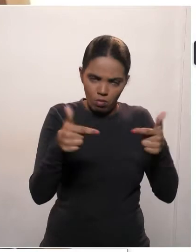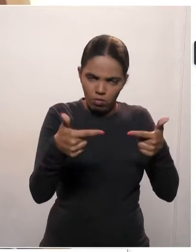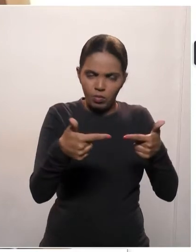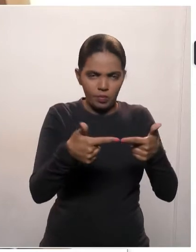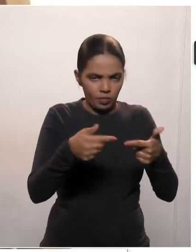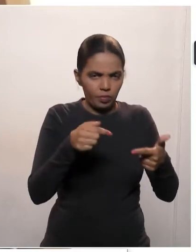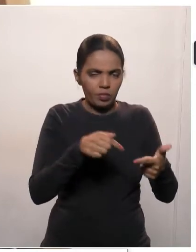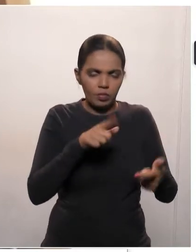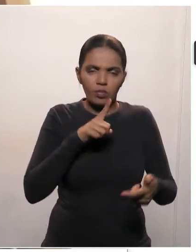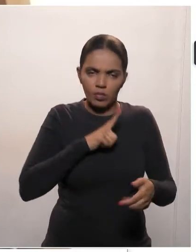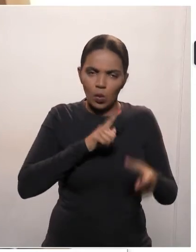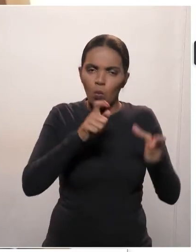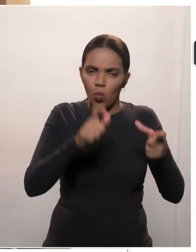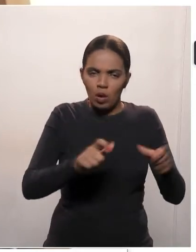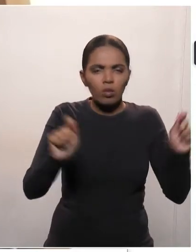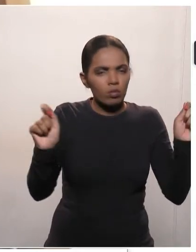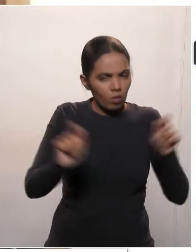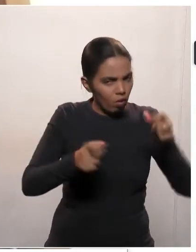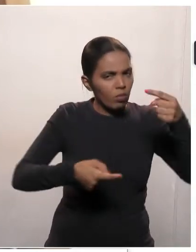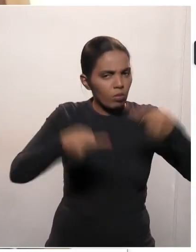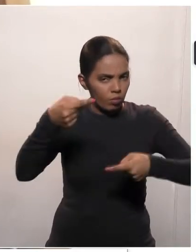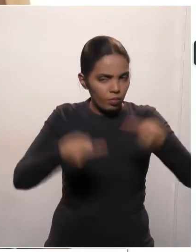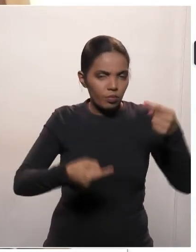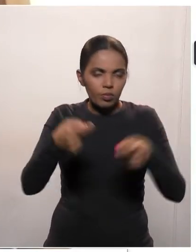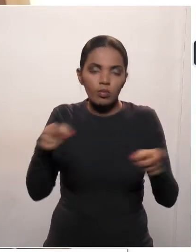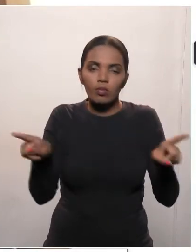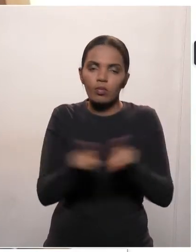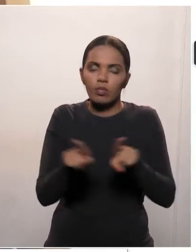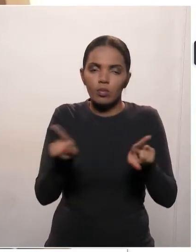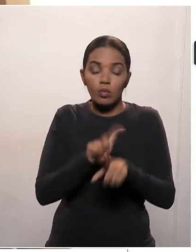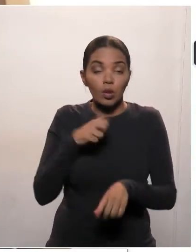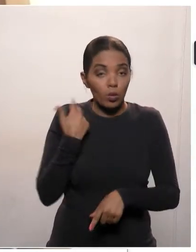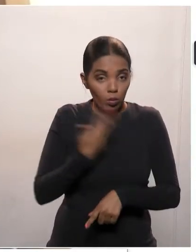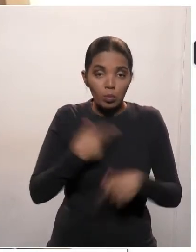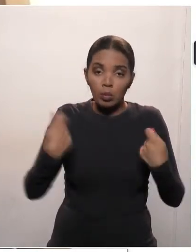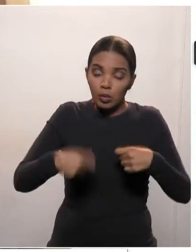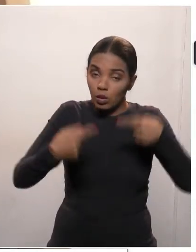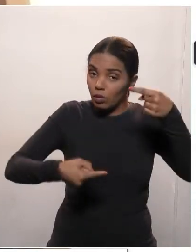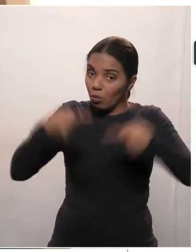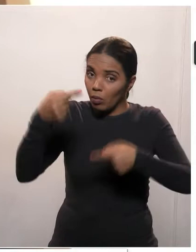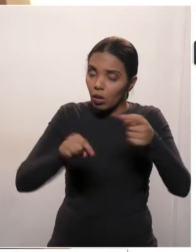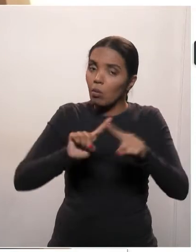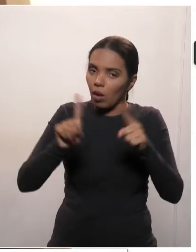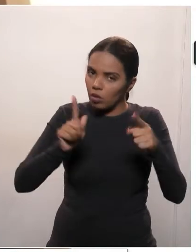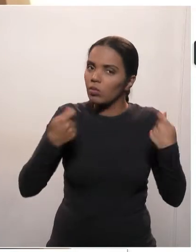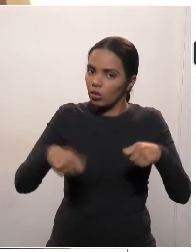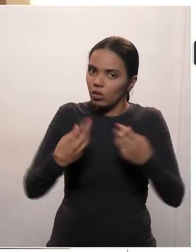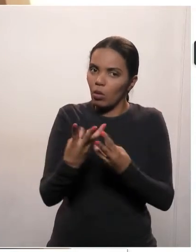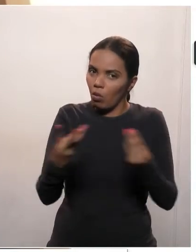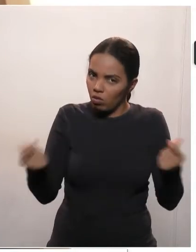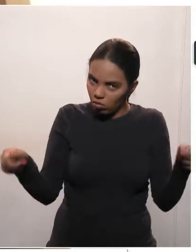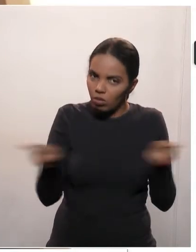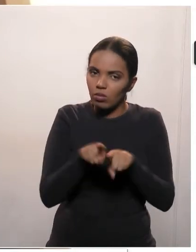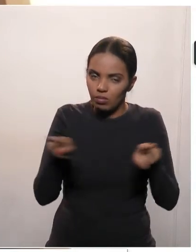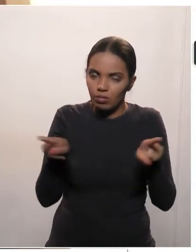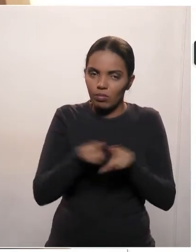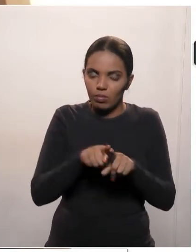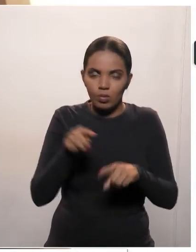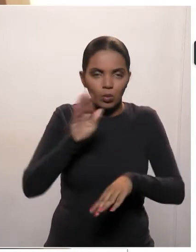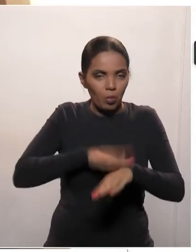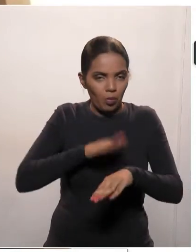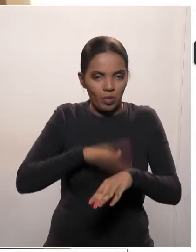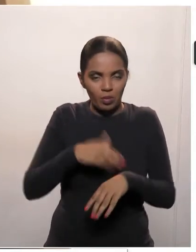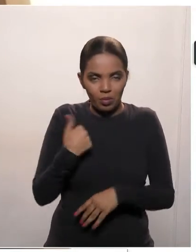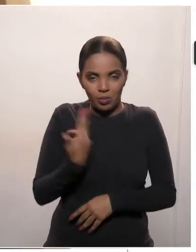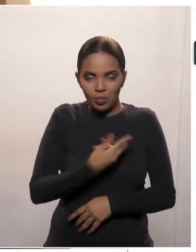de debate e é oportuno que nós façamos debate cada vez mais qualificado sobre esse momento que nós vivemos.